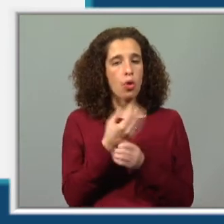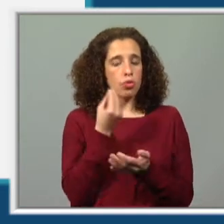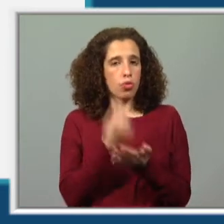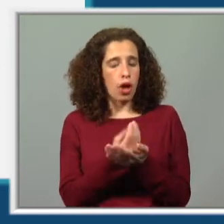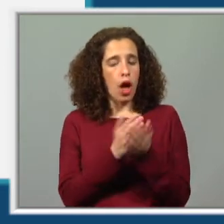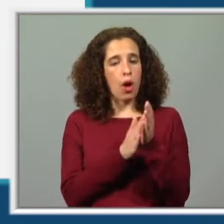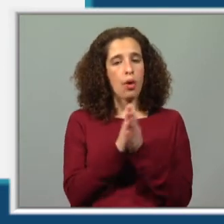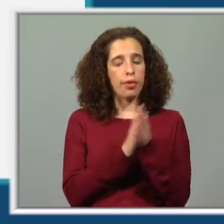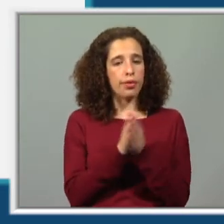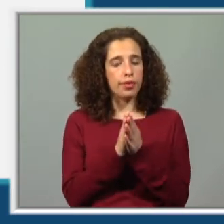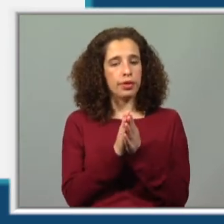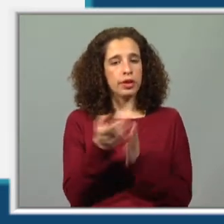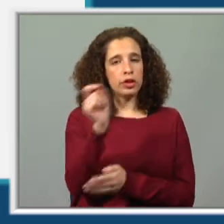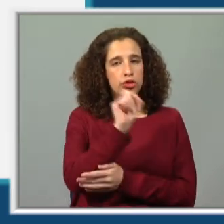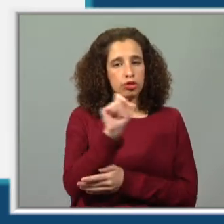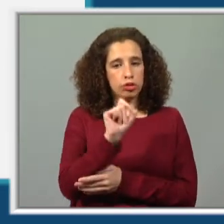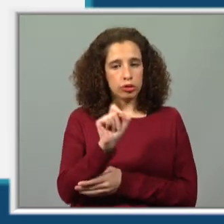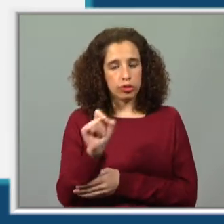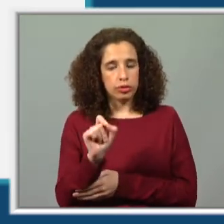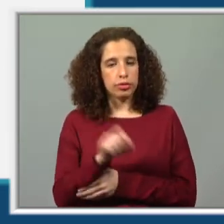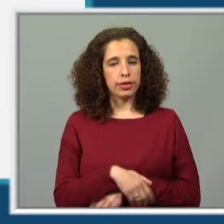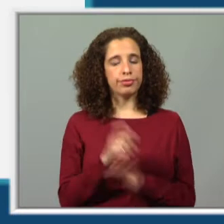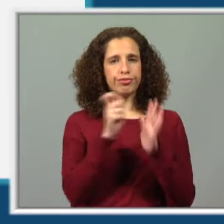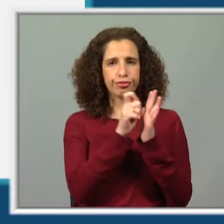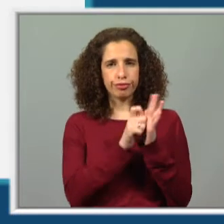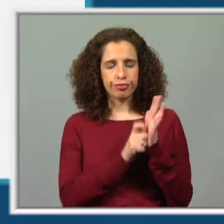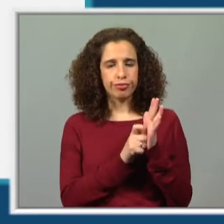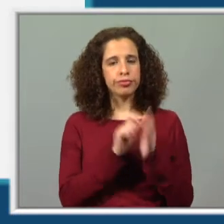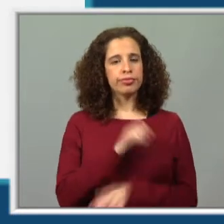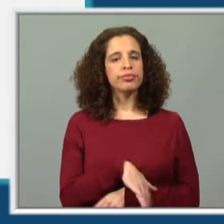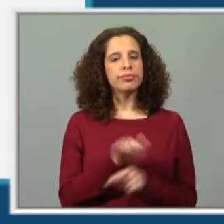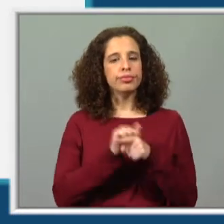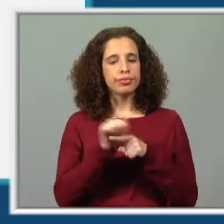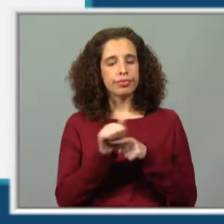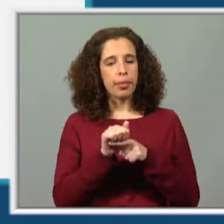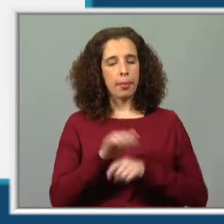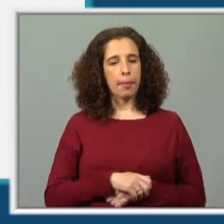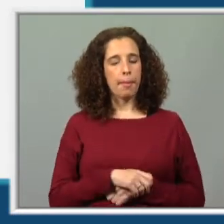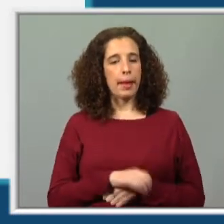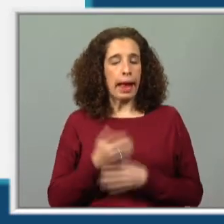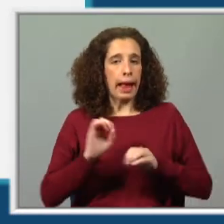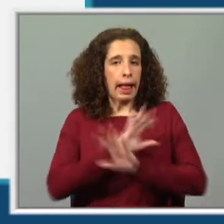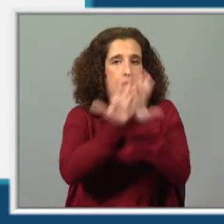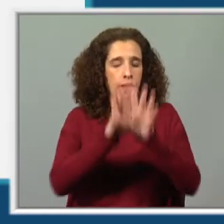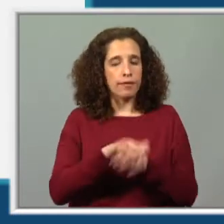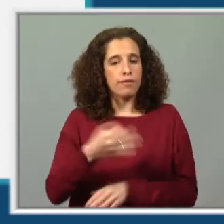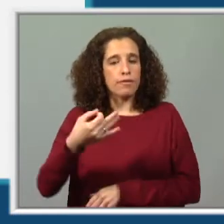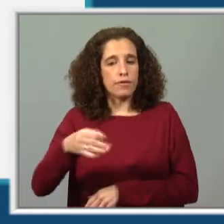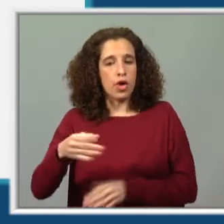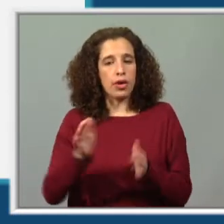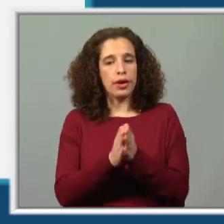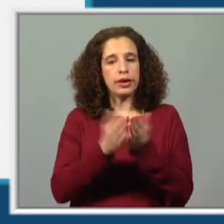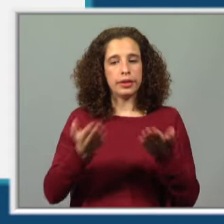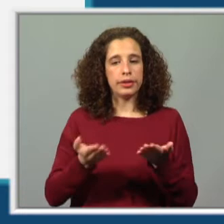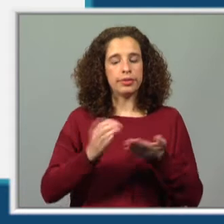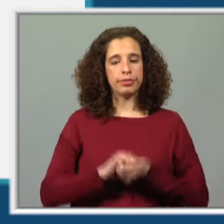que utilizem para escrever e tirar notas, a borracha e, claro, a nossa folha ou o